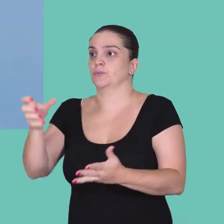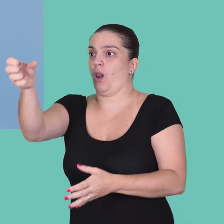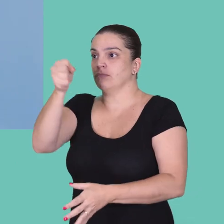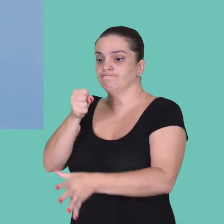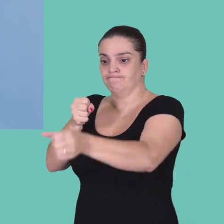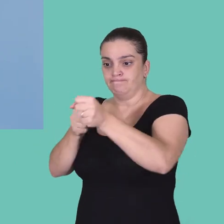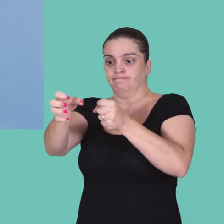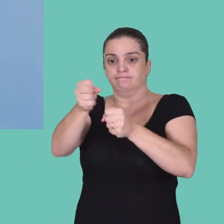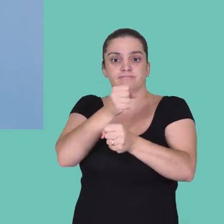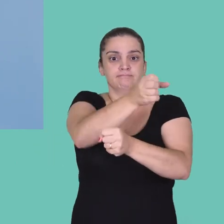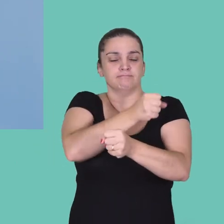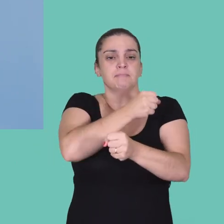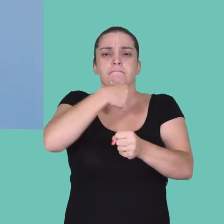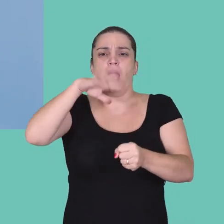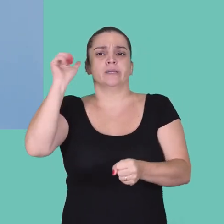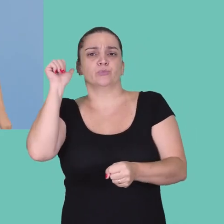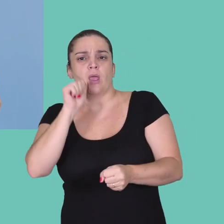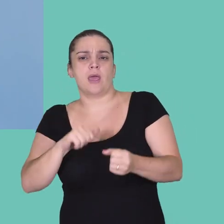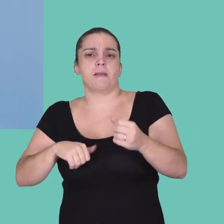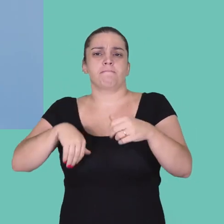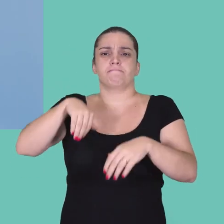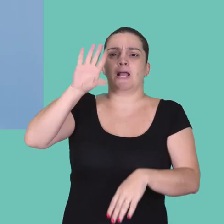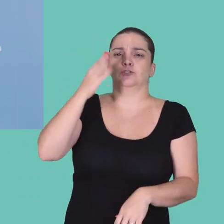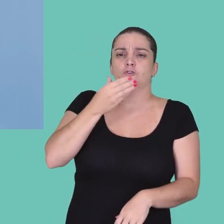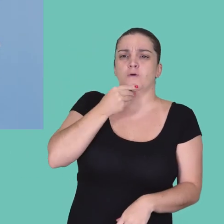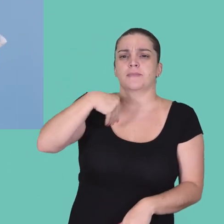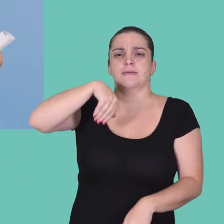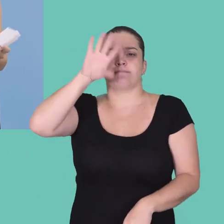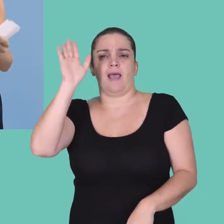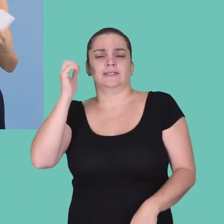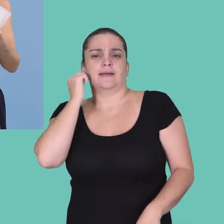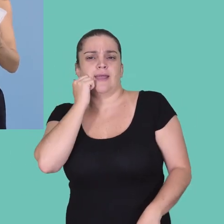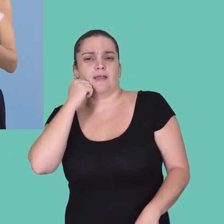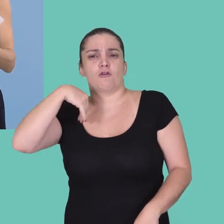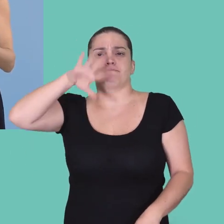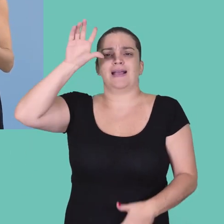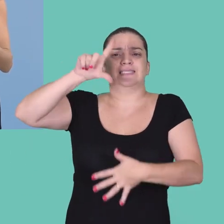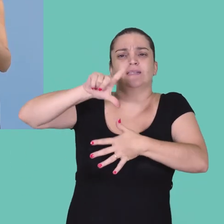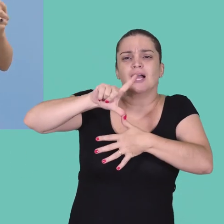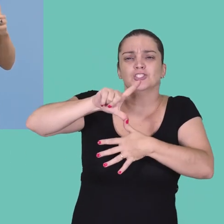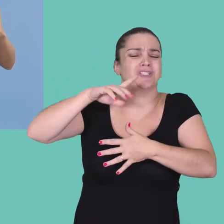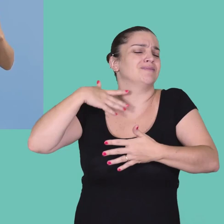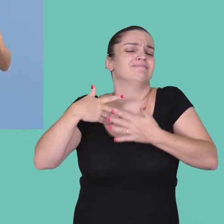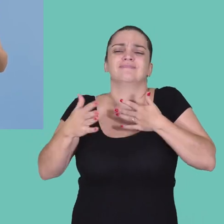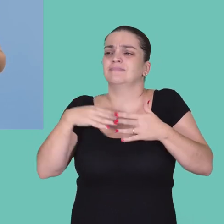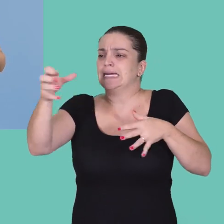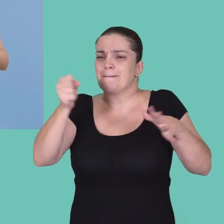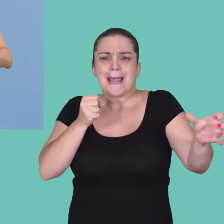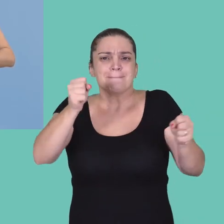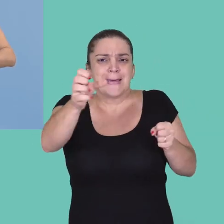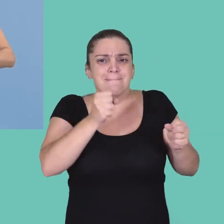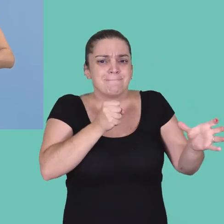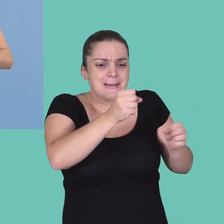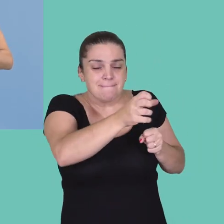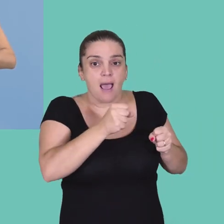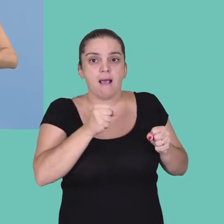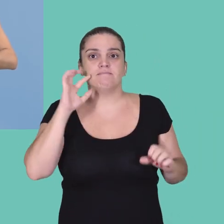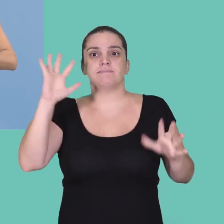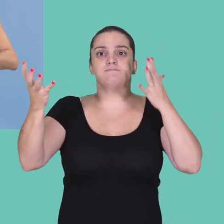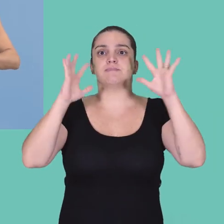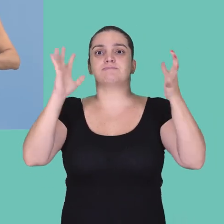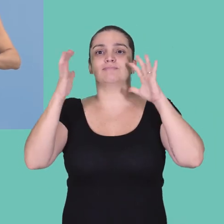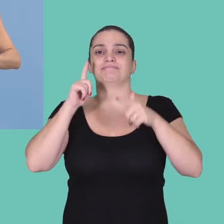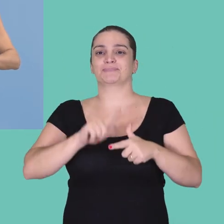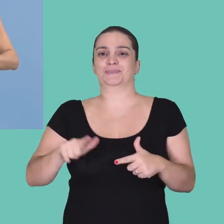precisam estimular a diversidade, precisamos ter mais homens, mais mulheres, mais negros, mais latinos, para conseguir ter uma